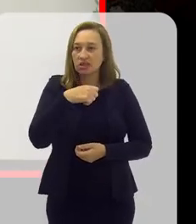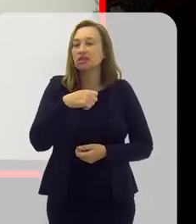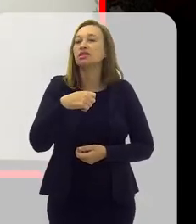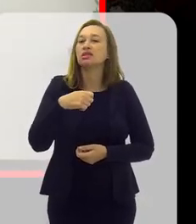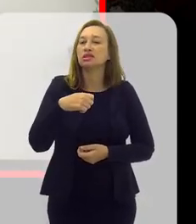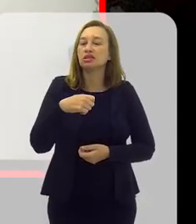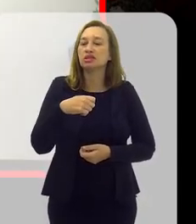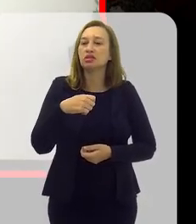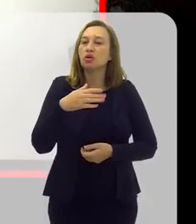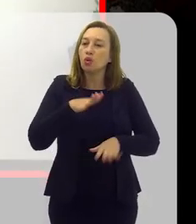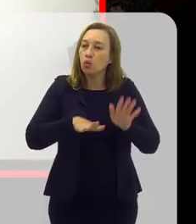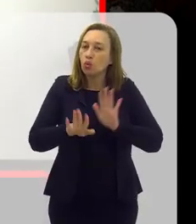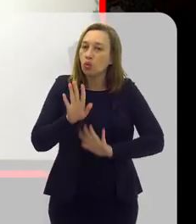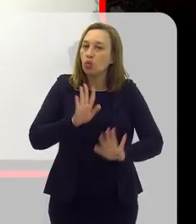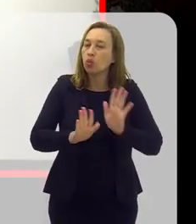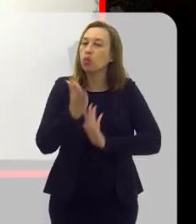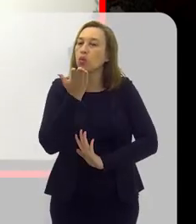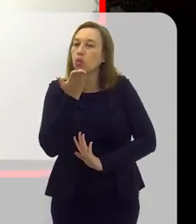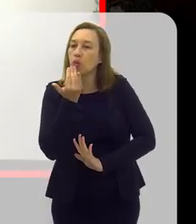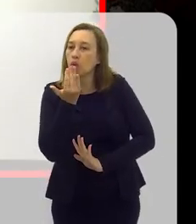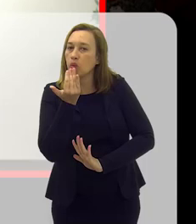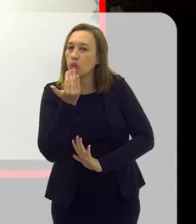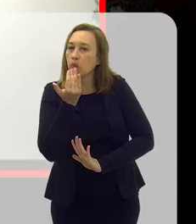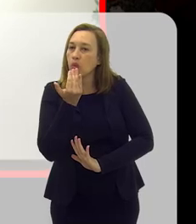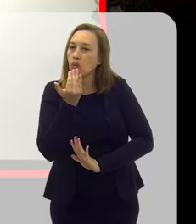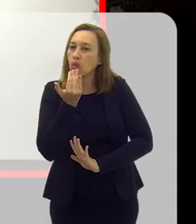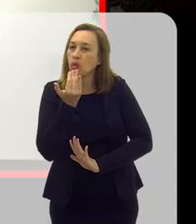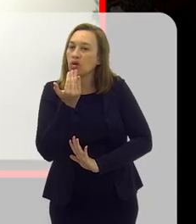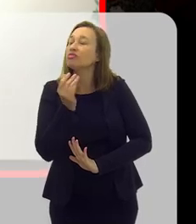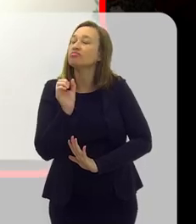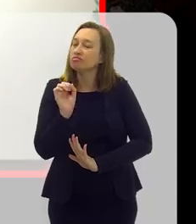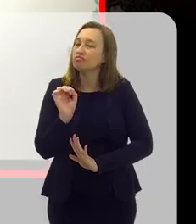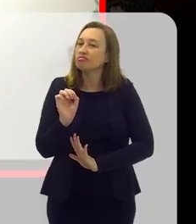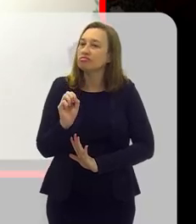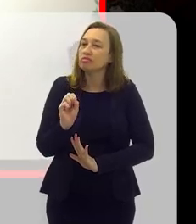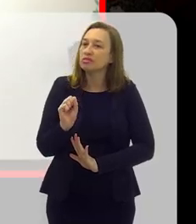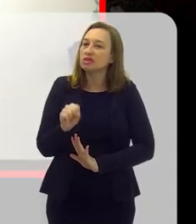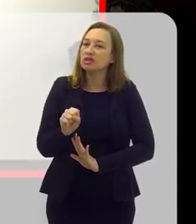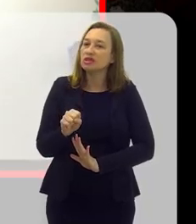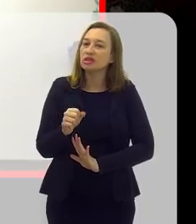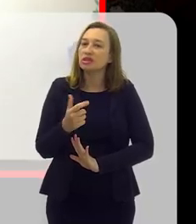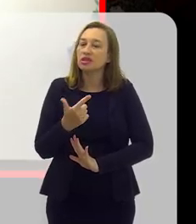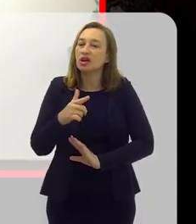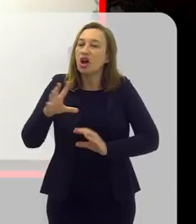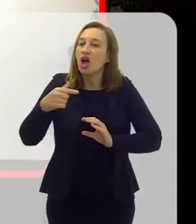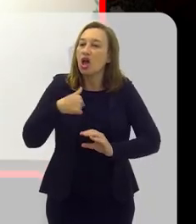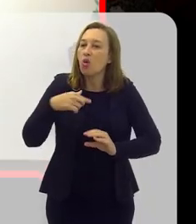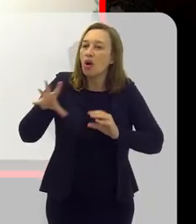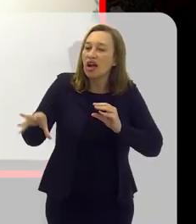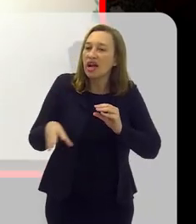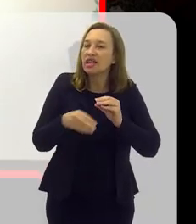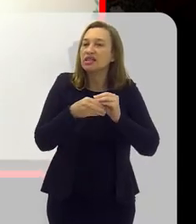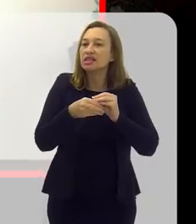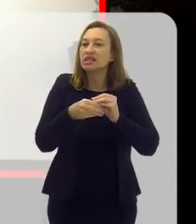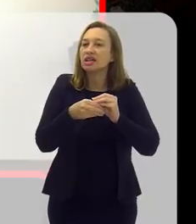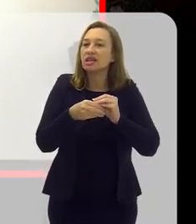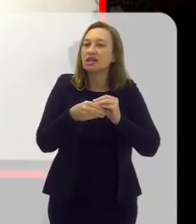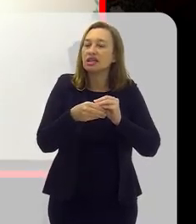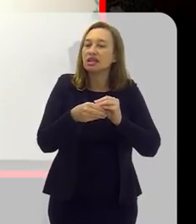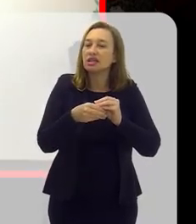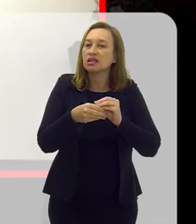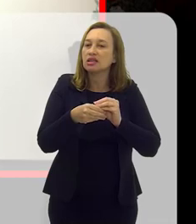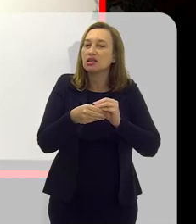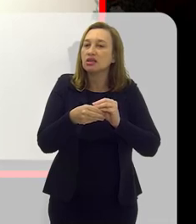Escovação, cuidado na alimentação, e é isso. Não tem muito segredo.